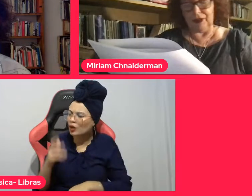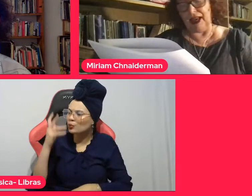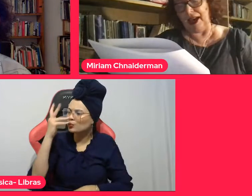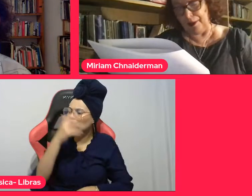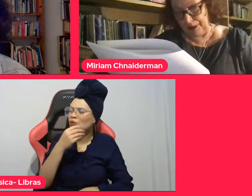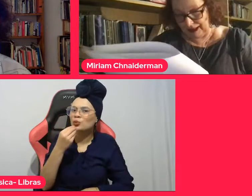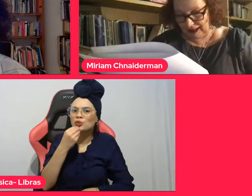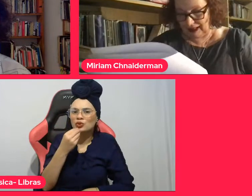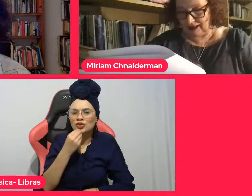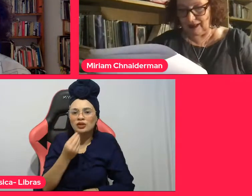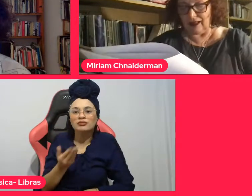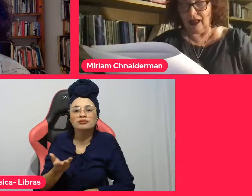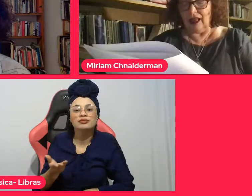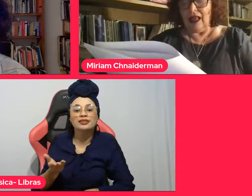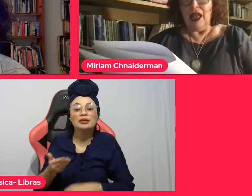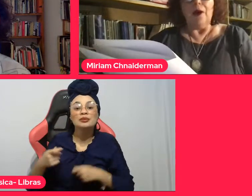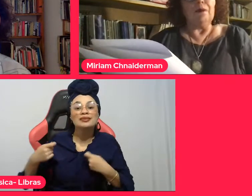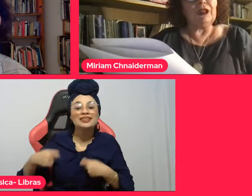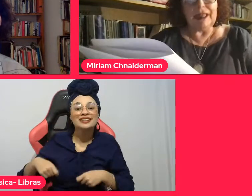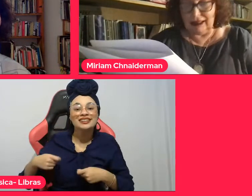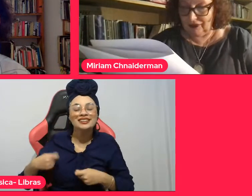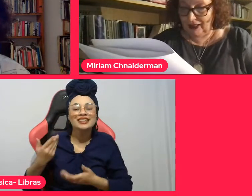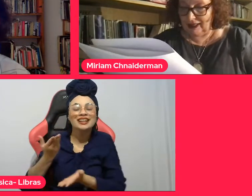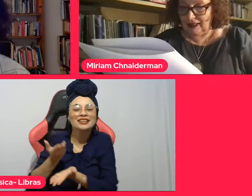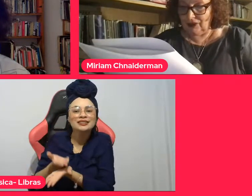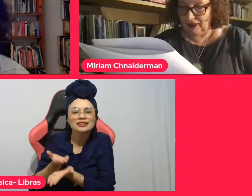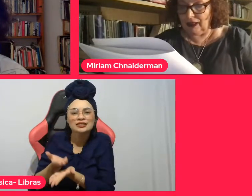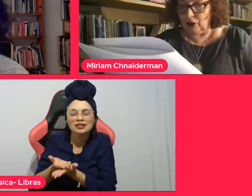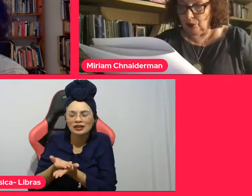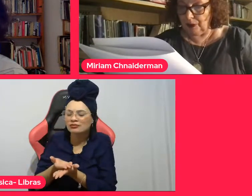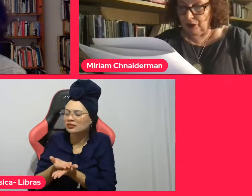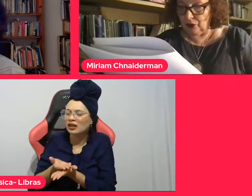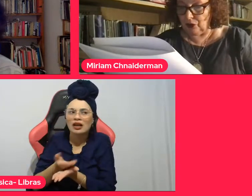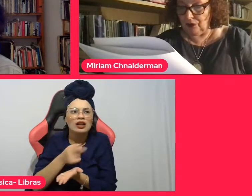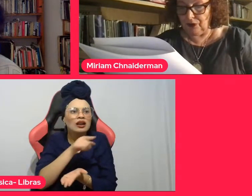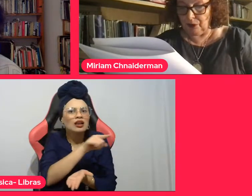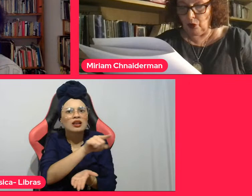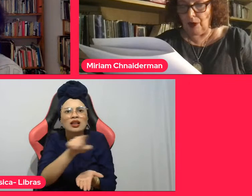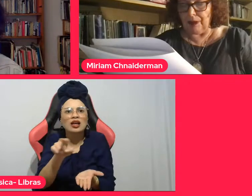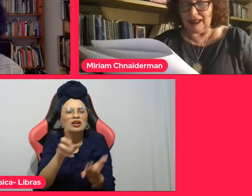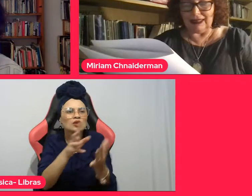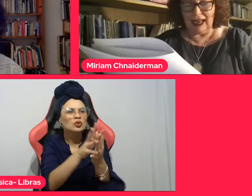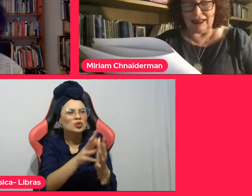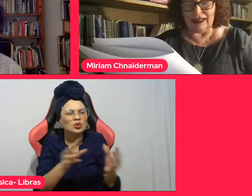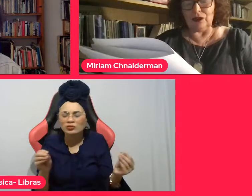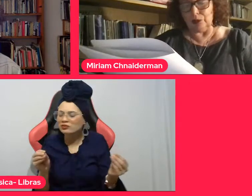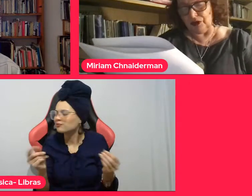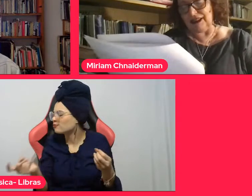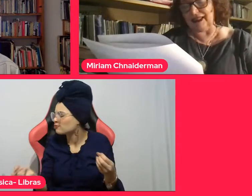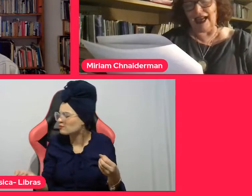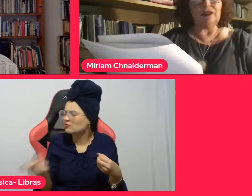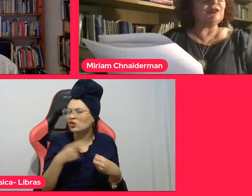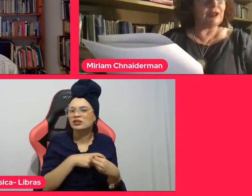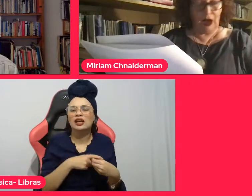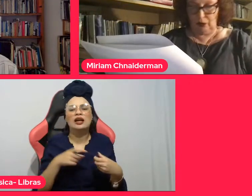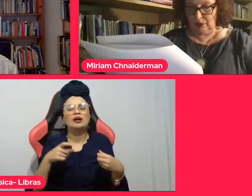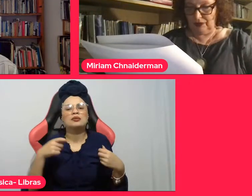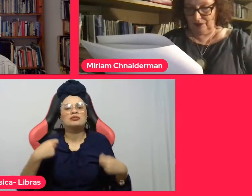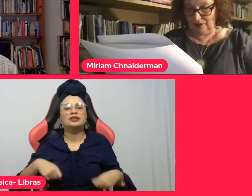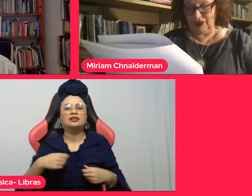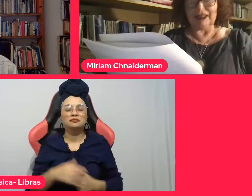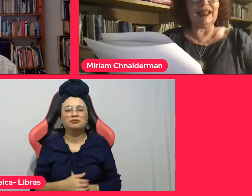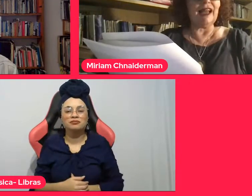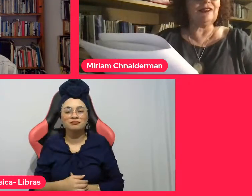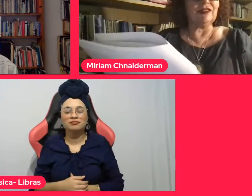geografia à paisagem. Muitas vezes, Fernando Pessoa afirmou a paisagem como um estado de